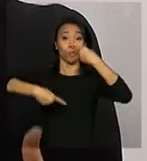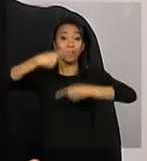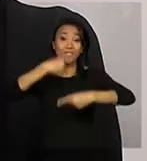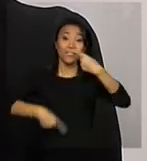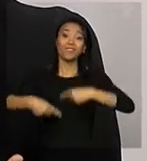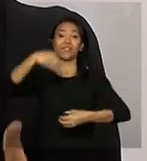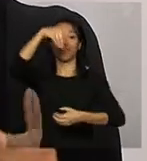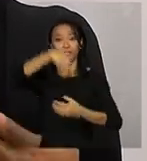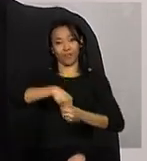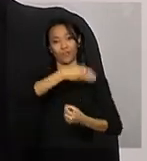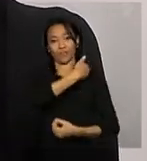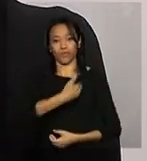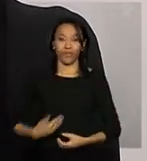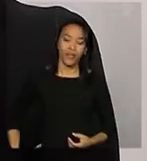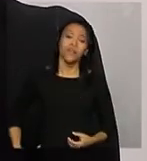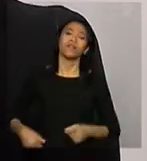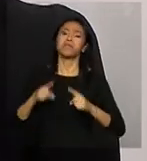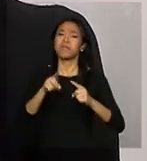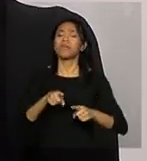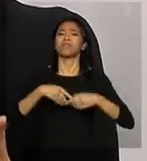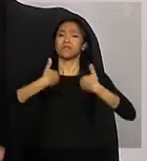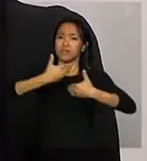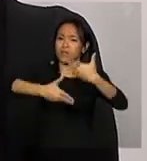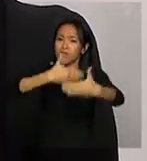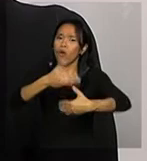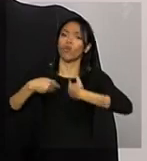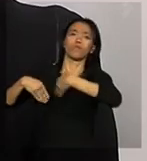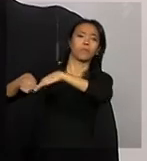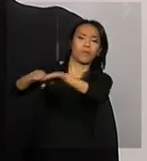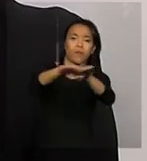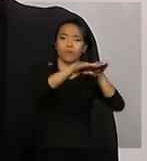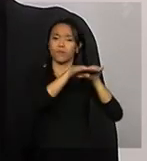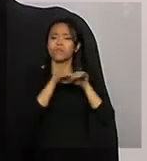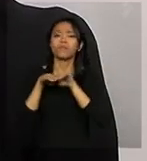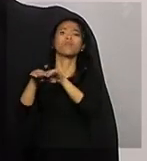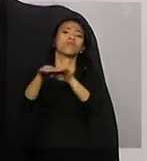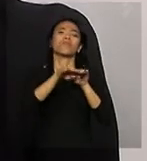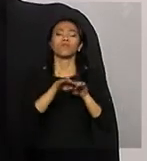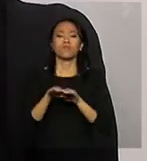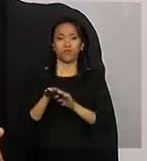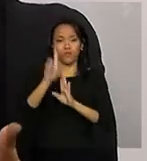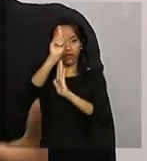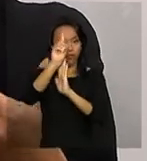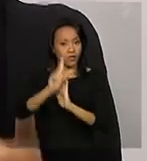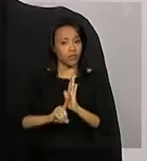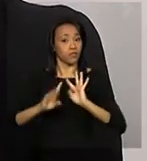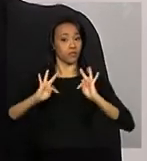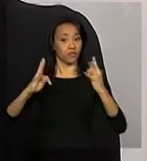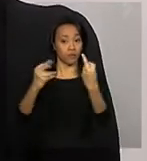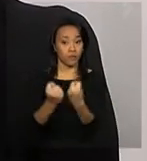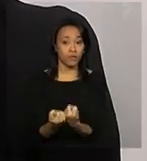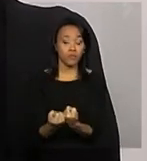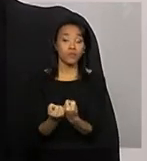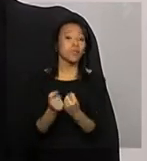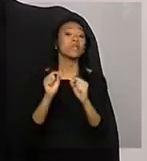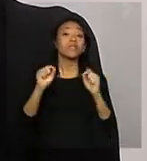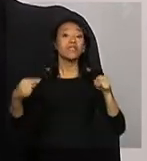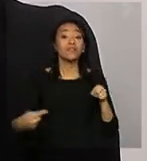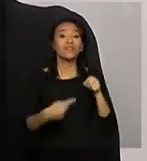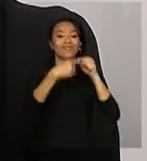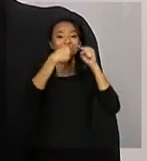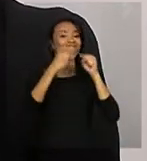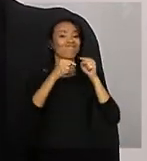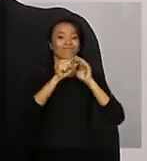desenvolve de uma forma democrática, que se desenvolve de uma forma a espelho do que a Constituição Federal